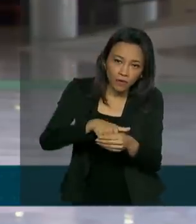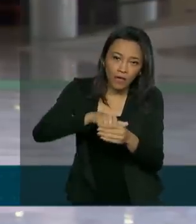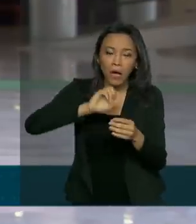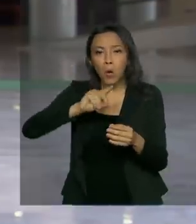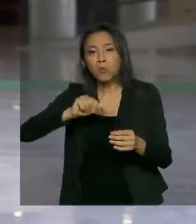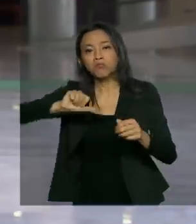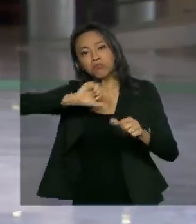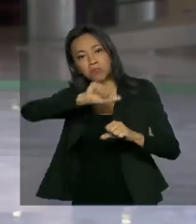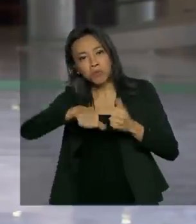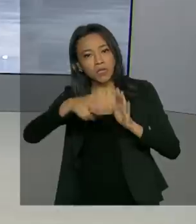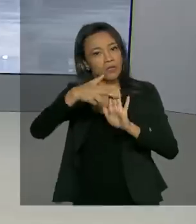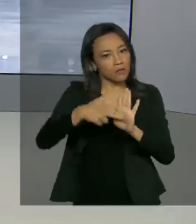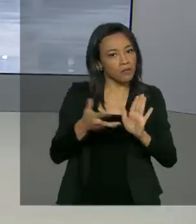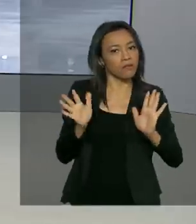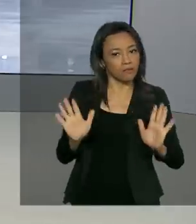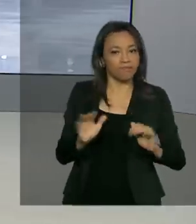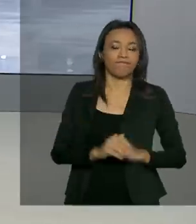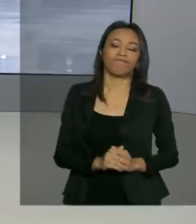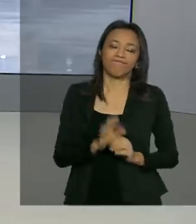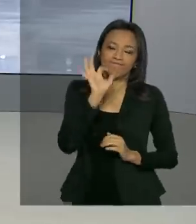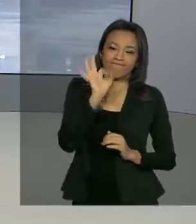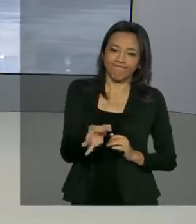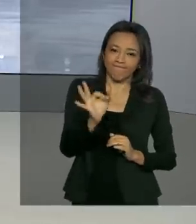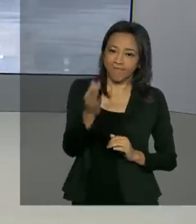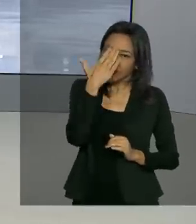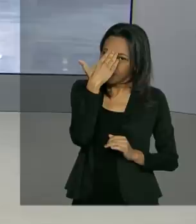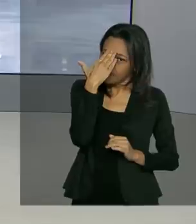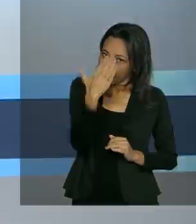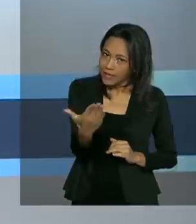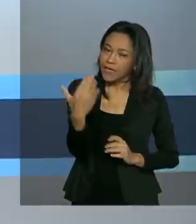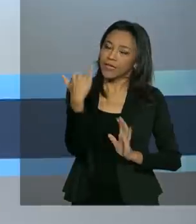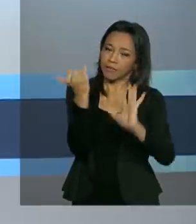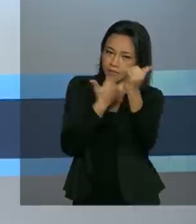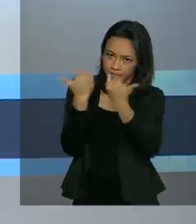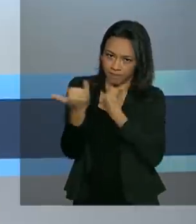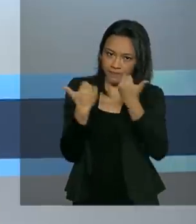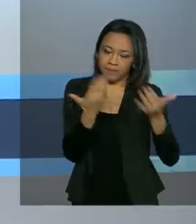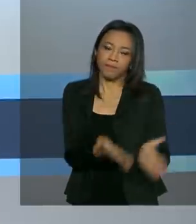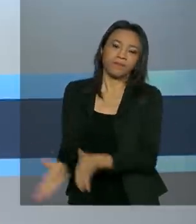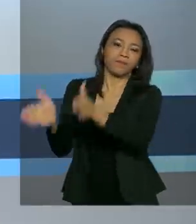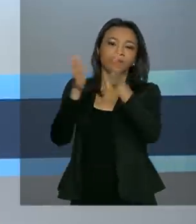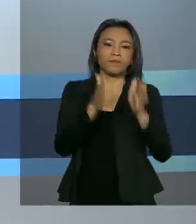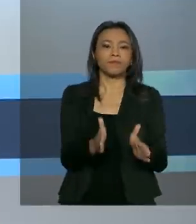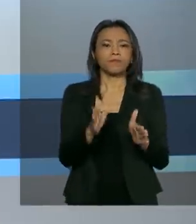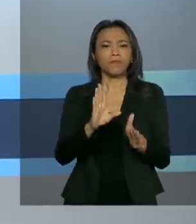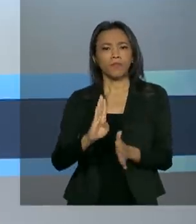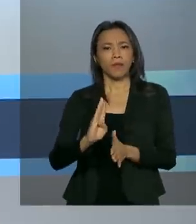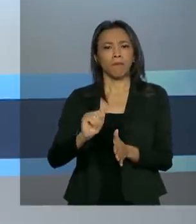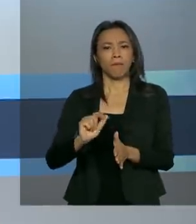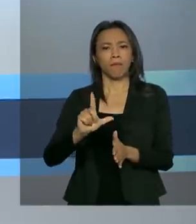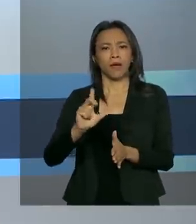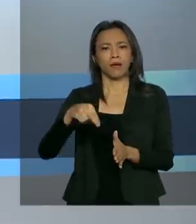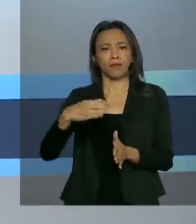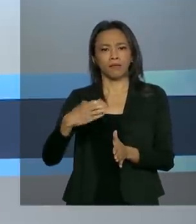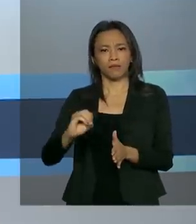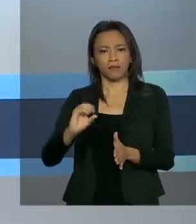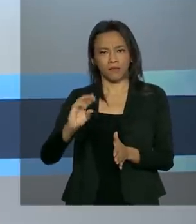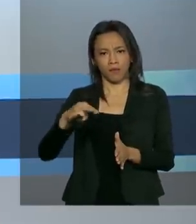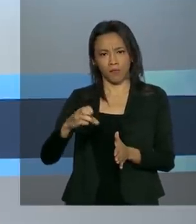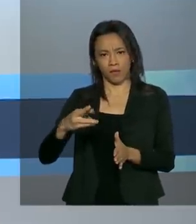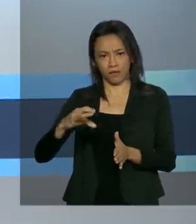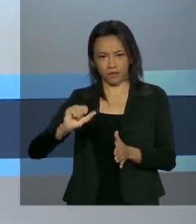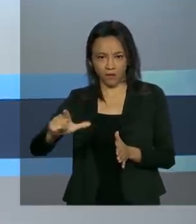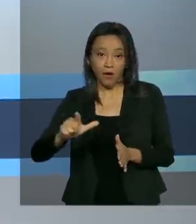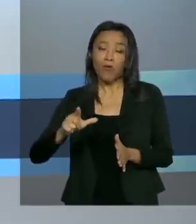É isso, Renata, volto com você. Tá certo, Selma. Obrigada pelas suas informações. E a balança comercial brasileira fechou o mês de maio com um